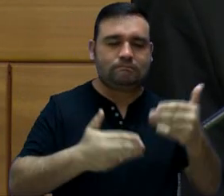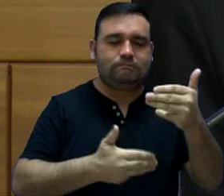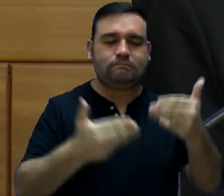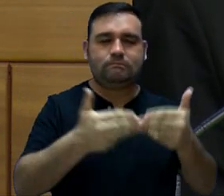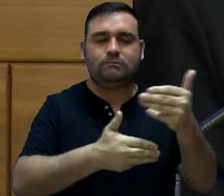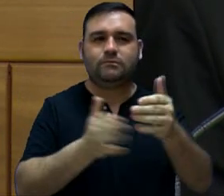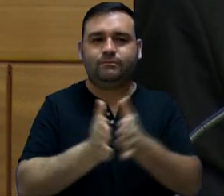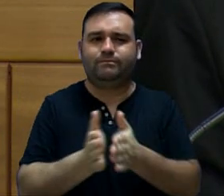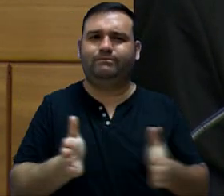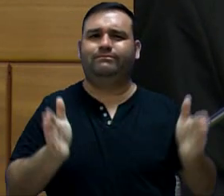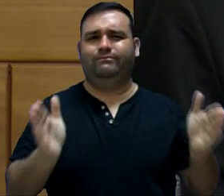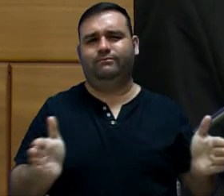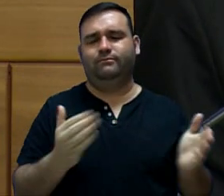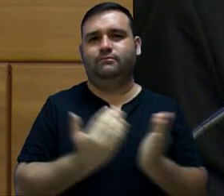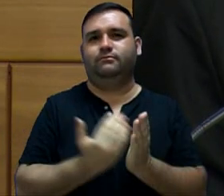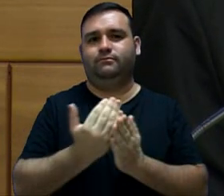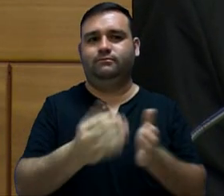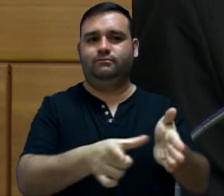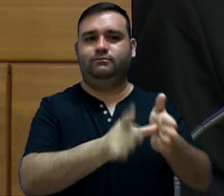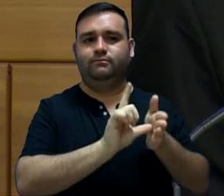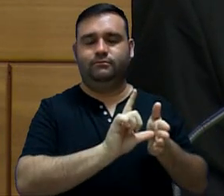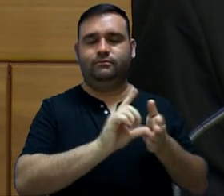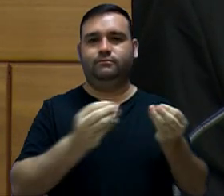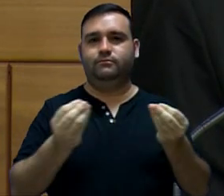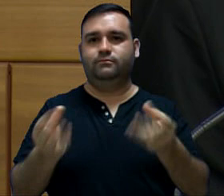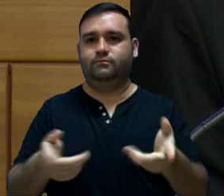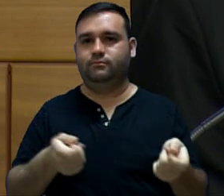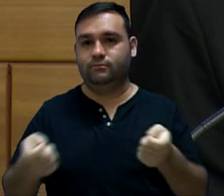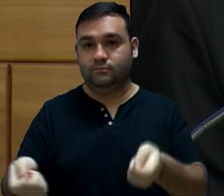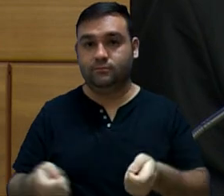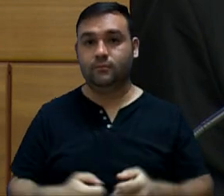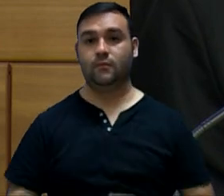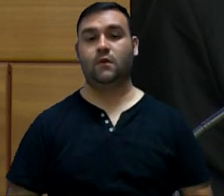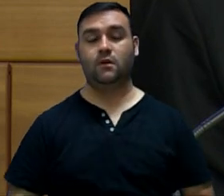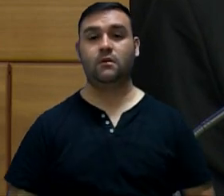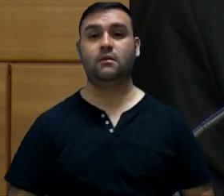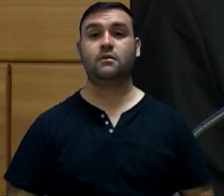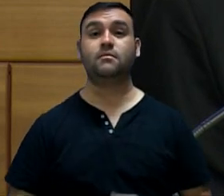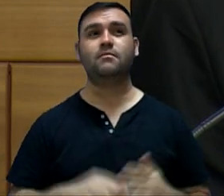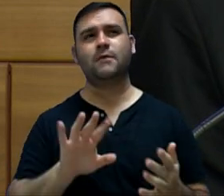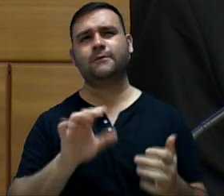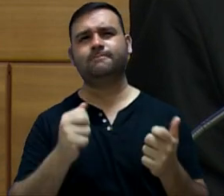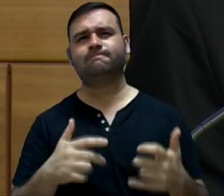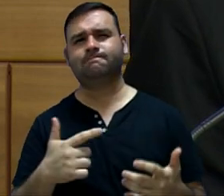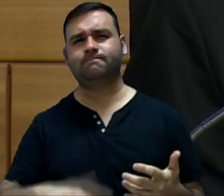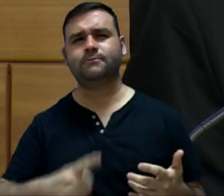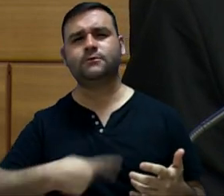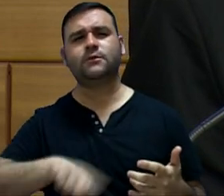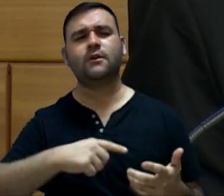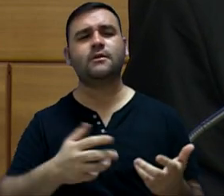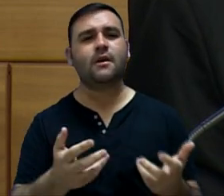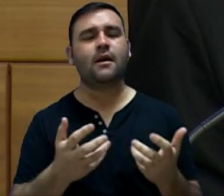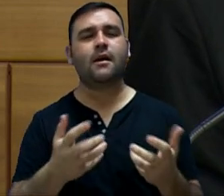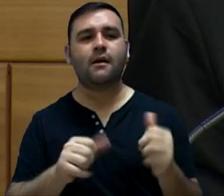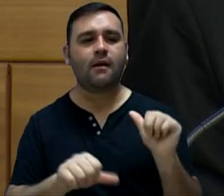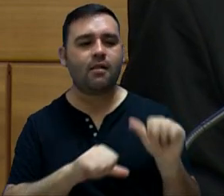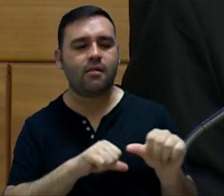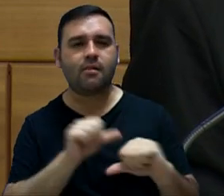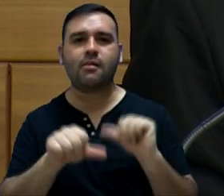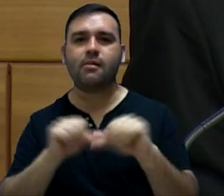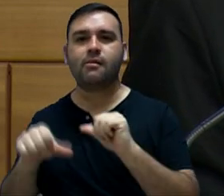prazo bem maior do que foi realizado, mas, na verdade, nós procuramos fazer algumas